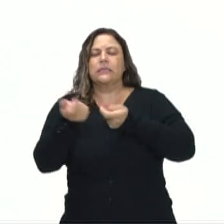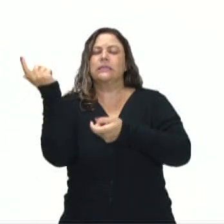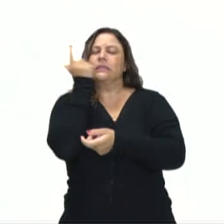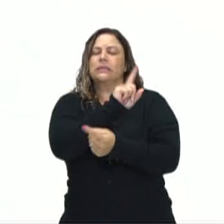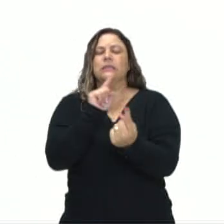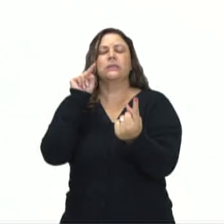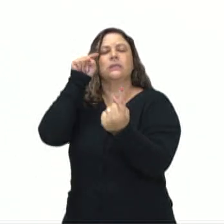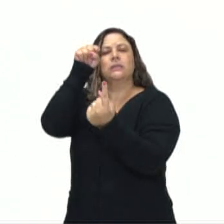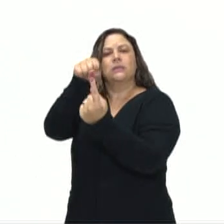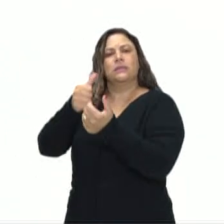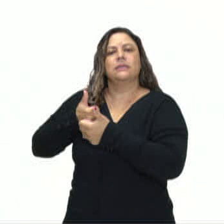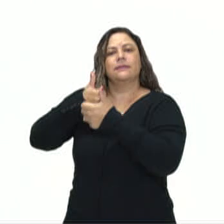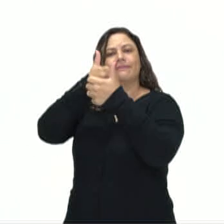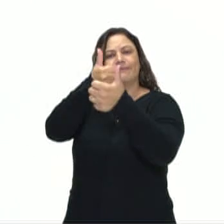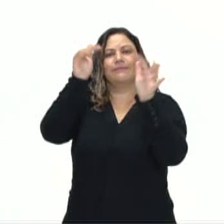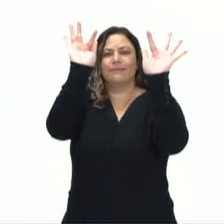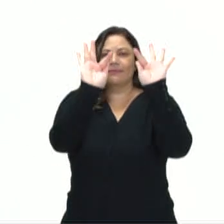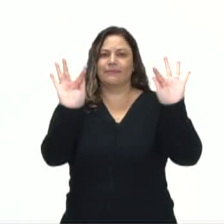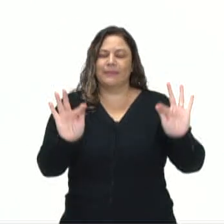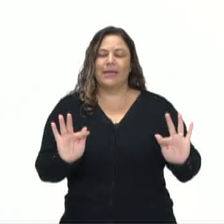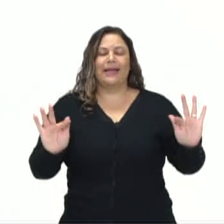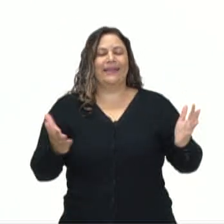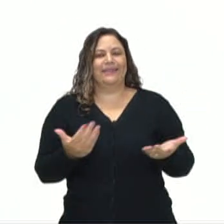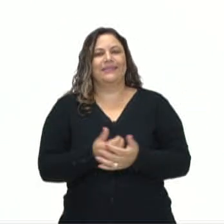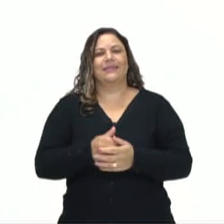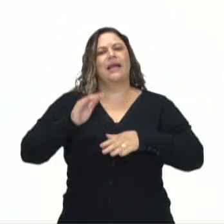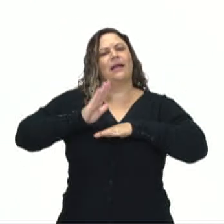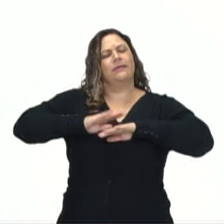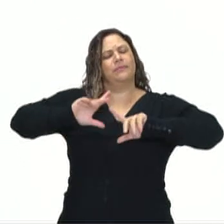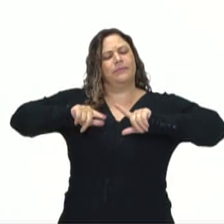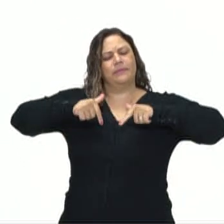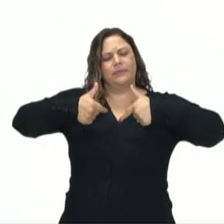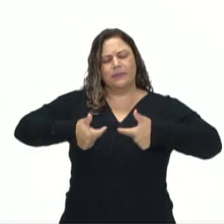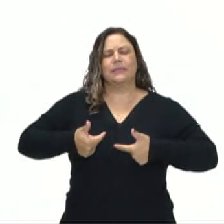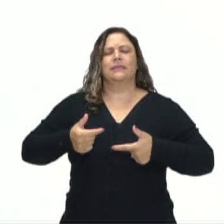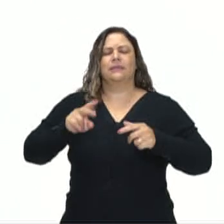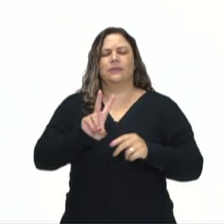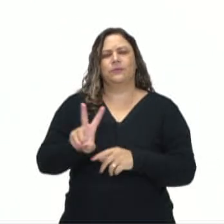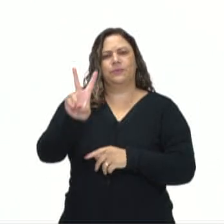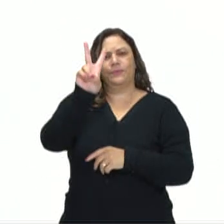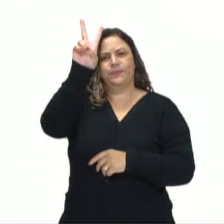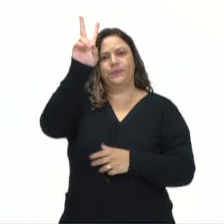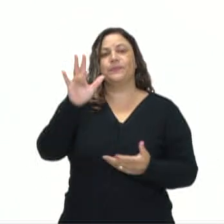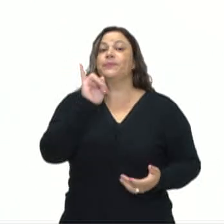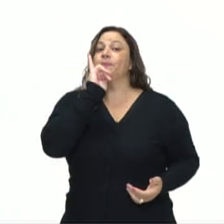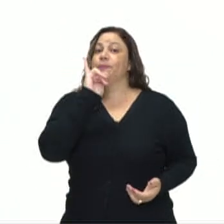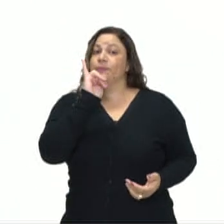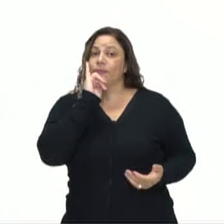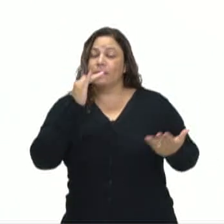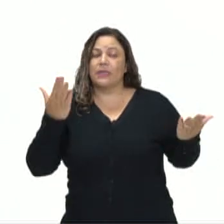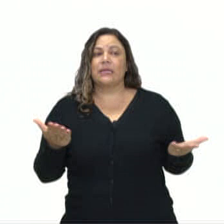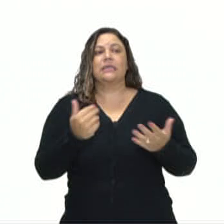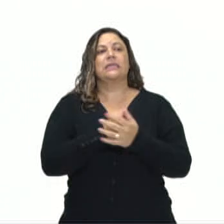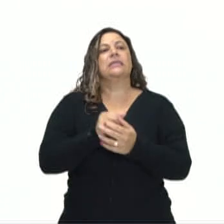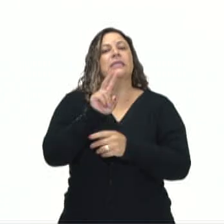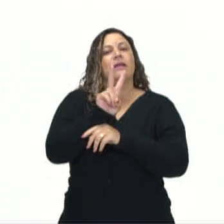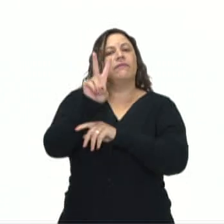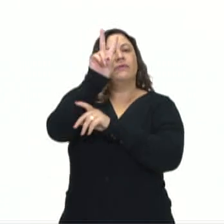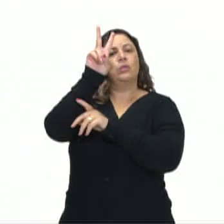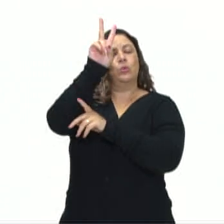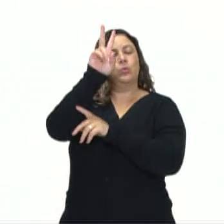aproximar mais da felicidade e das ações virtuosas. Por exemplo, aqui, para a virtude da